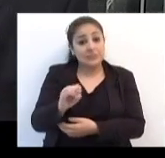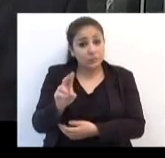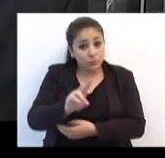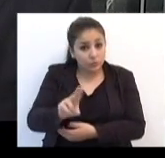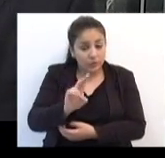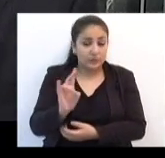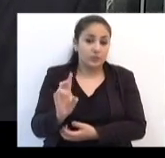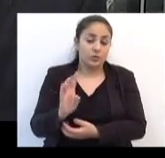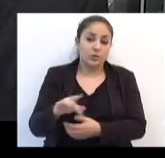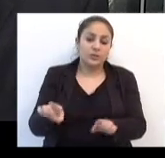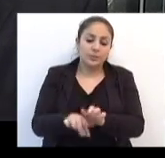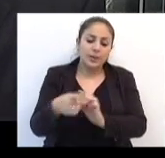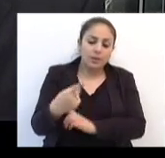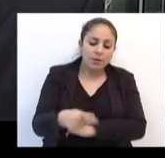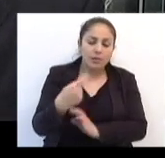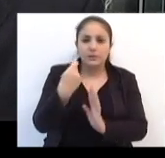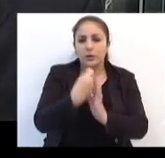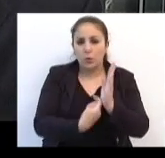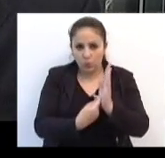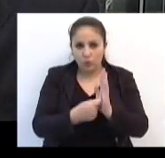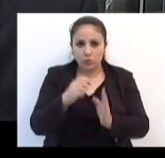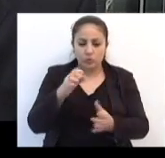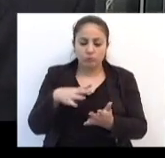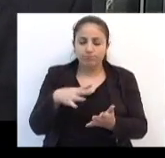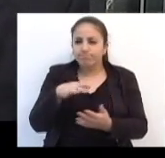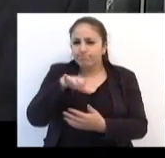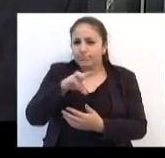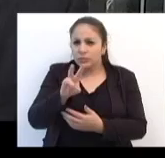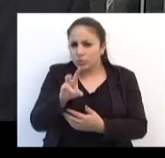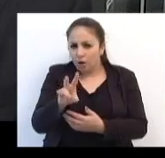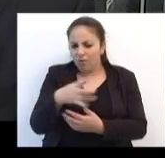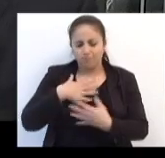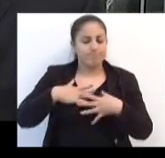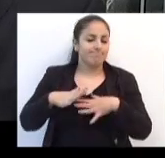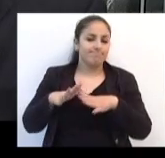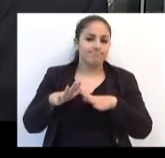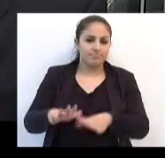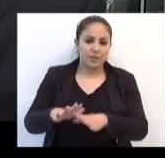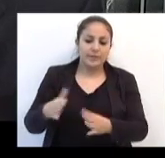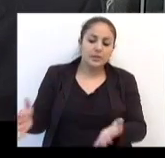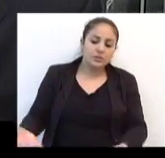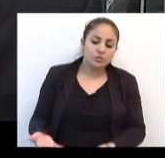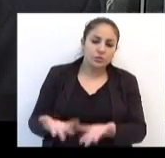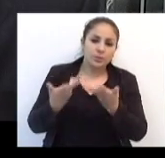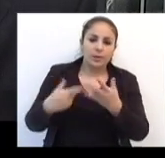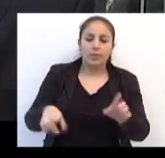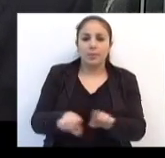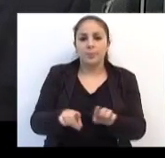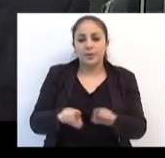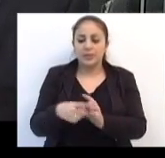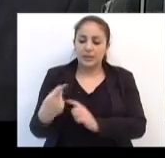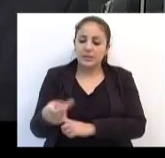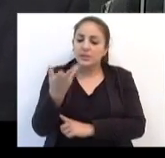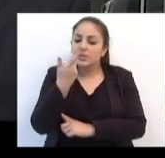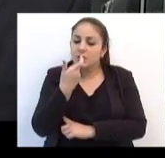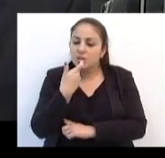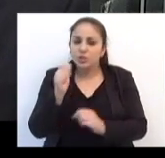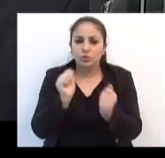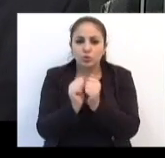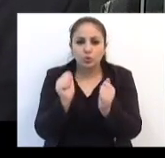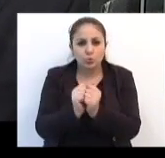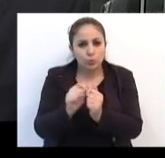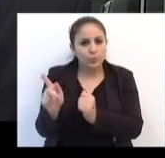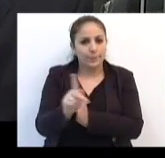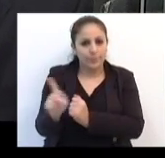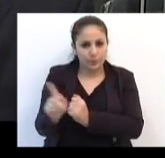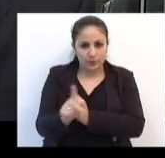E esse concurso, drogas estou fora, ele vai incentivar que essas crianças, junto